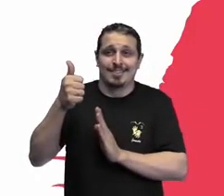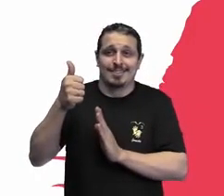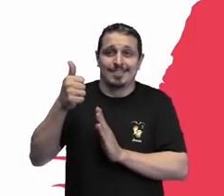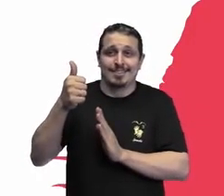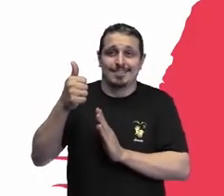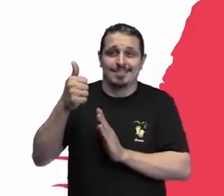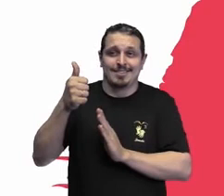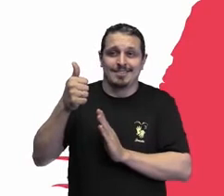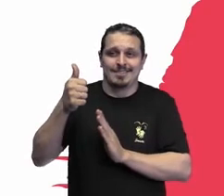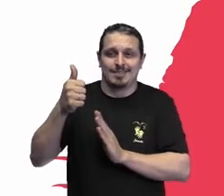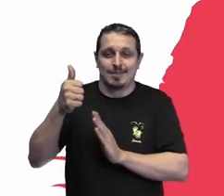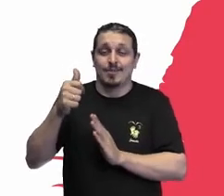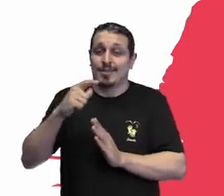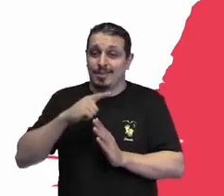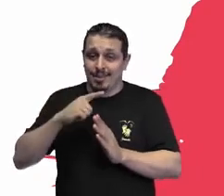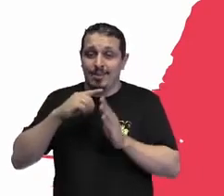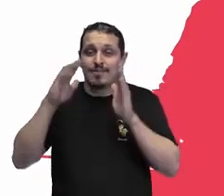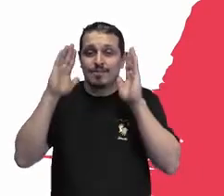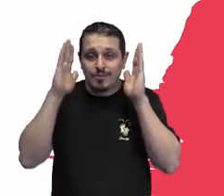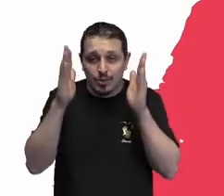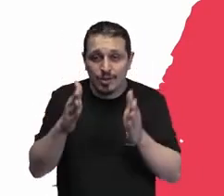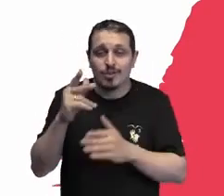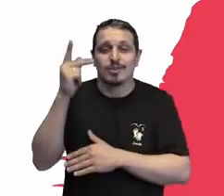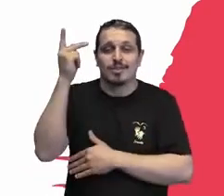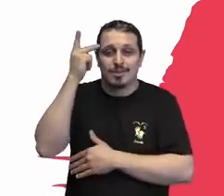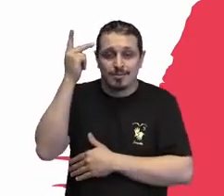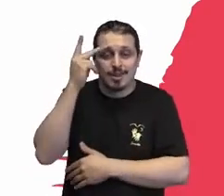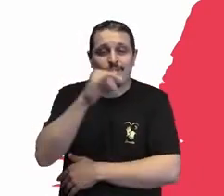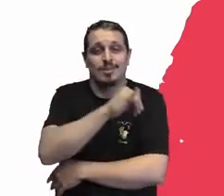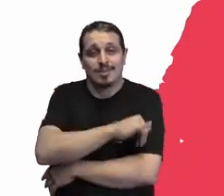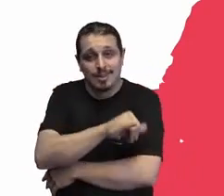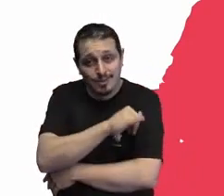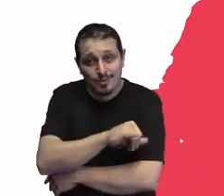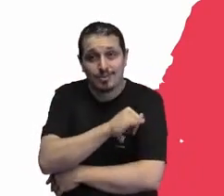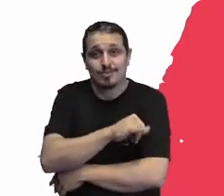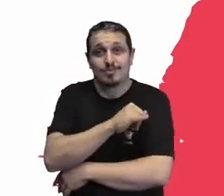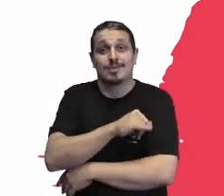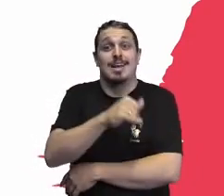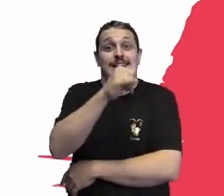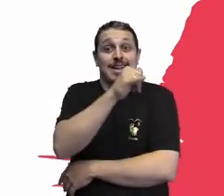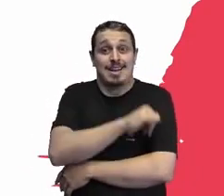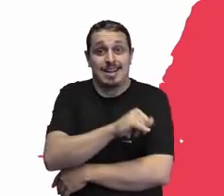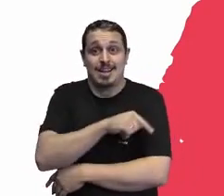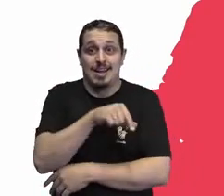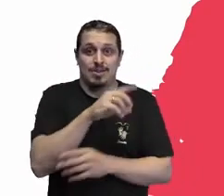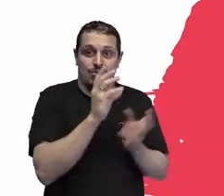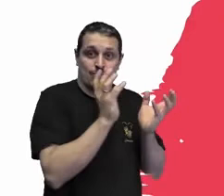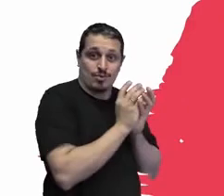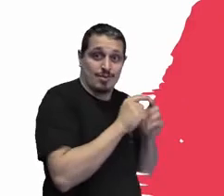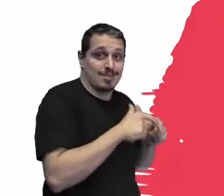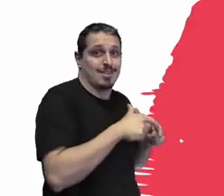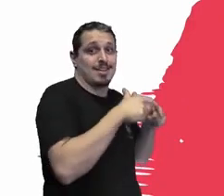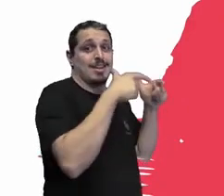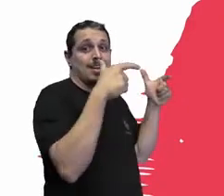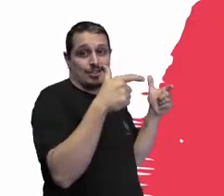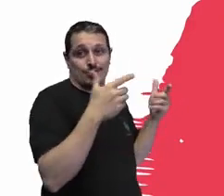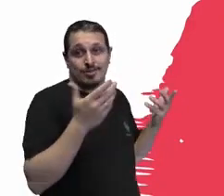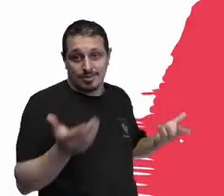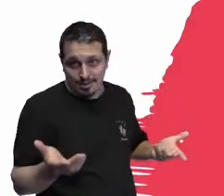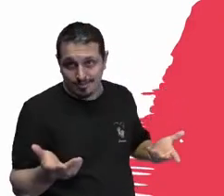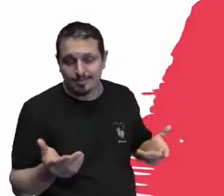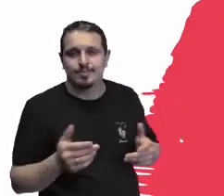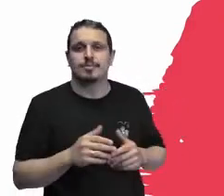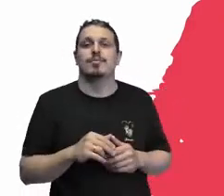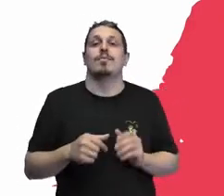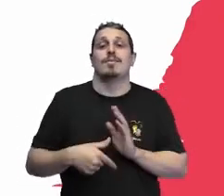concentrados no Rio e São Paulo, como eu disse, o Rio tem um grupo maior, provavelmente vai sair, certamente vai sair antes de São Paulo, mas